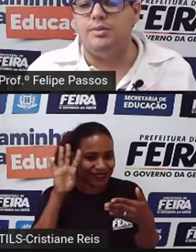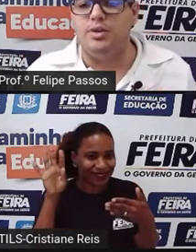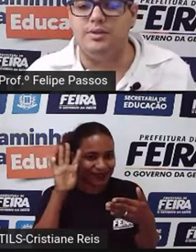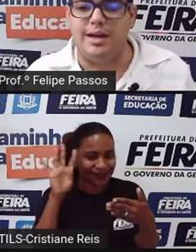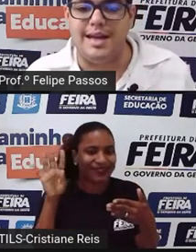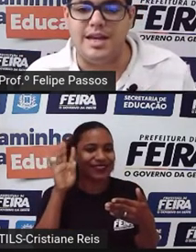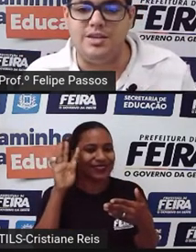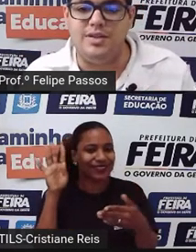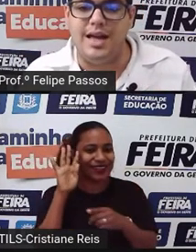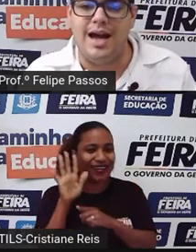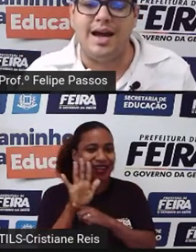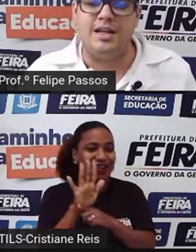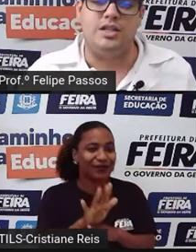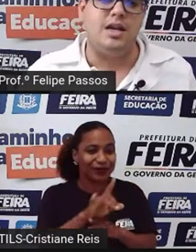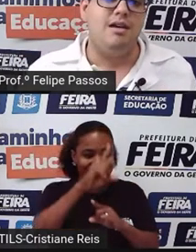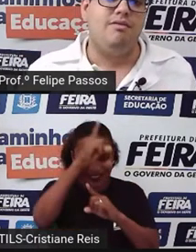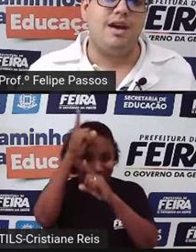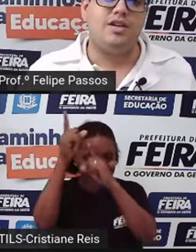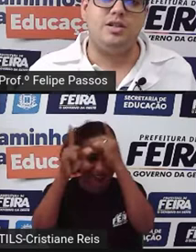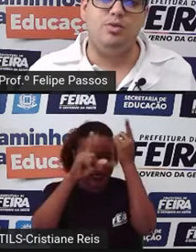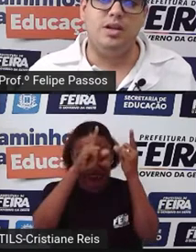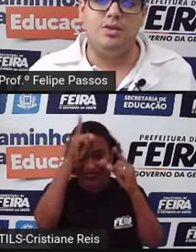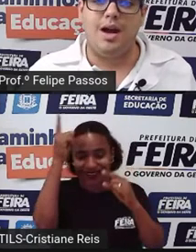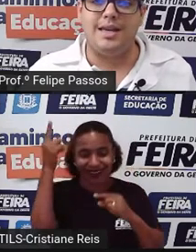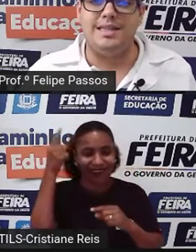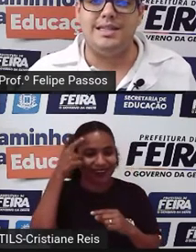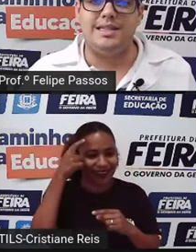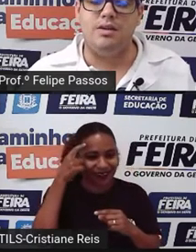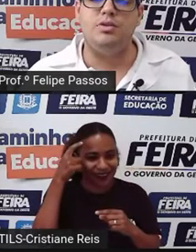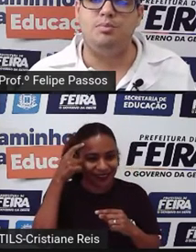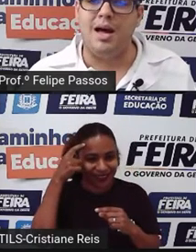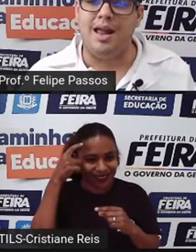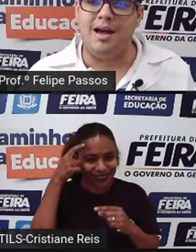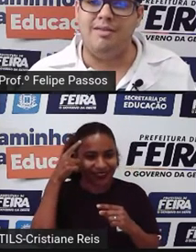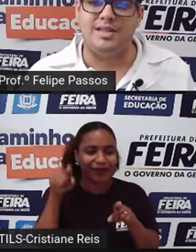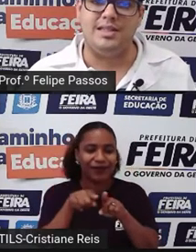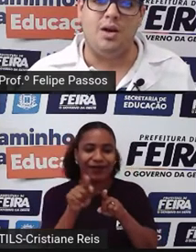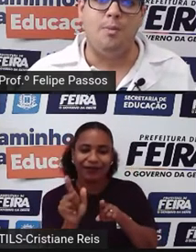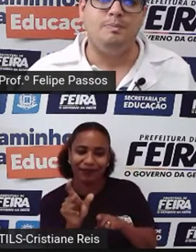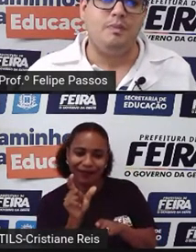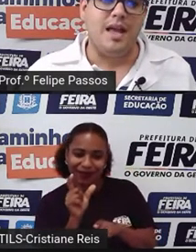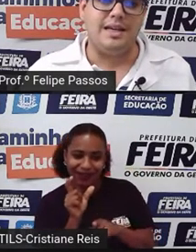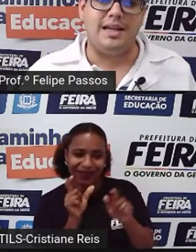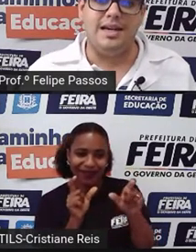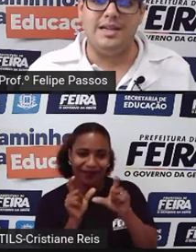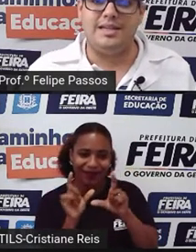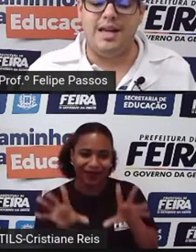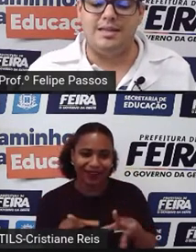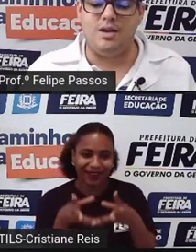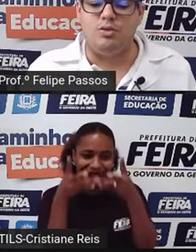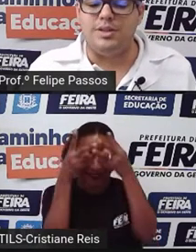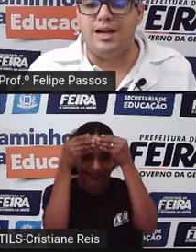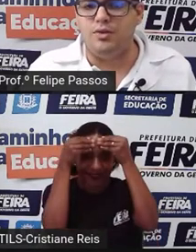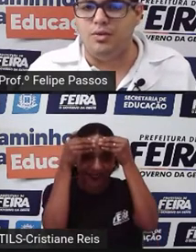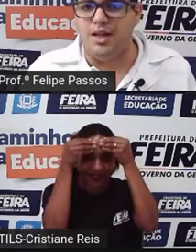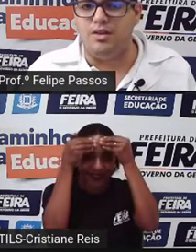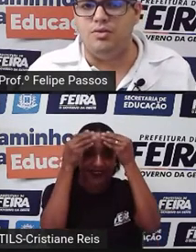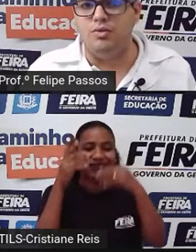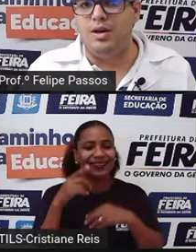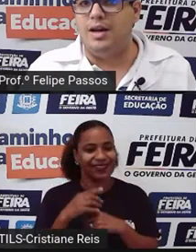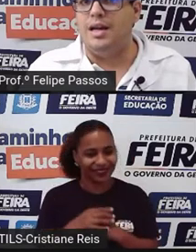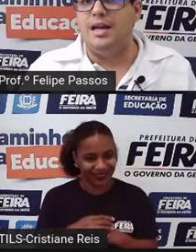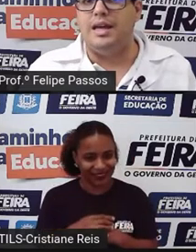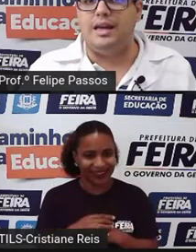estimulando a criatividade, vai estimulando a aquisição de palavras. Então, essa criança que ela tem contato com